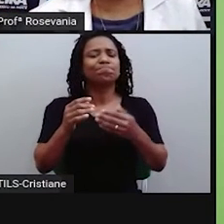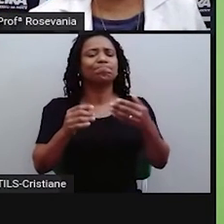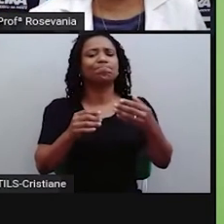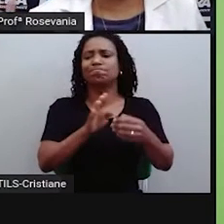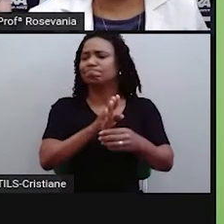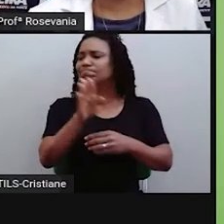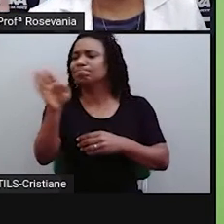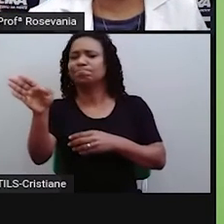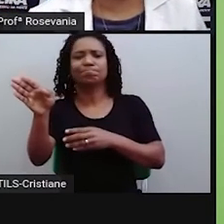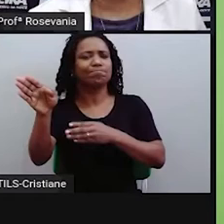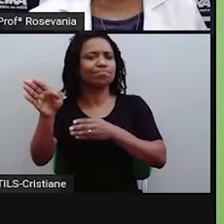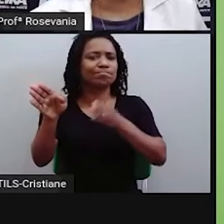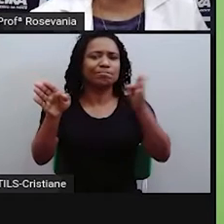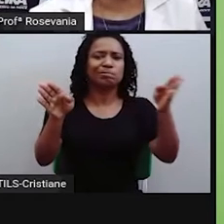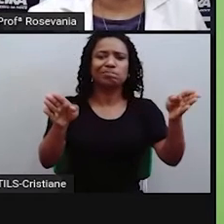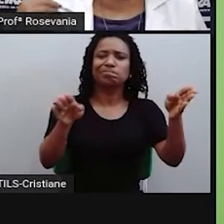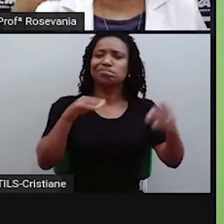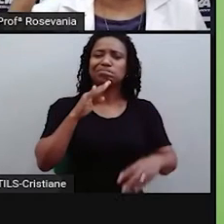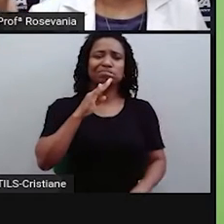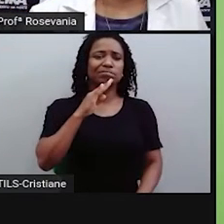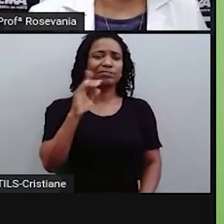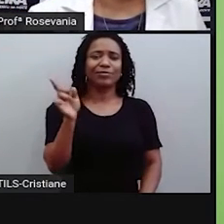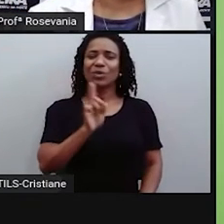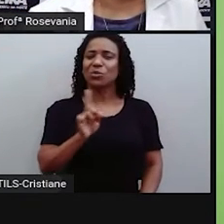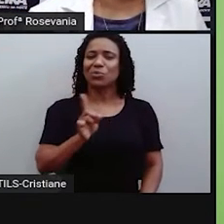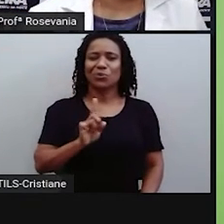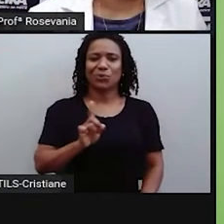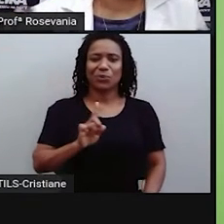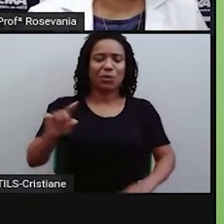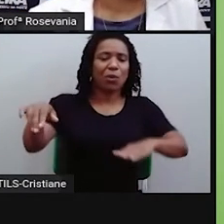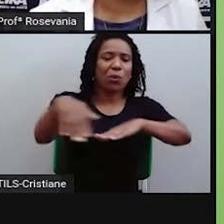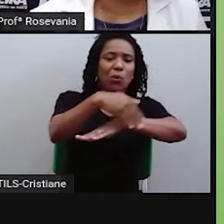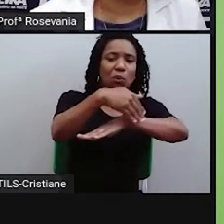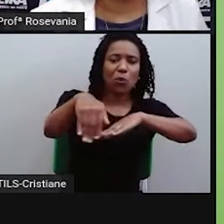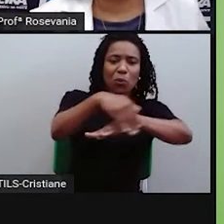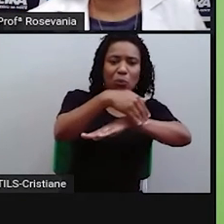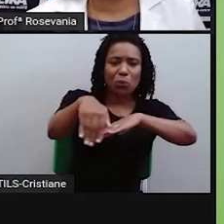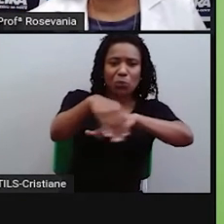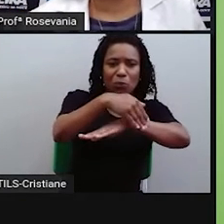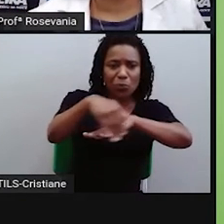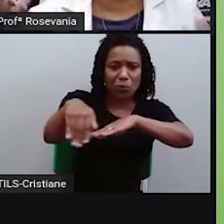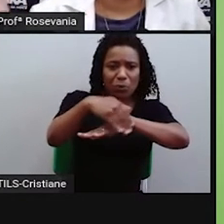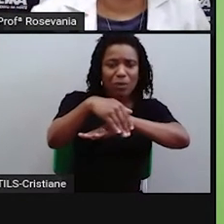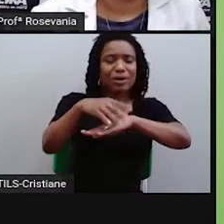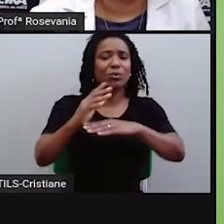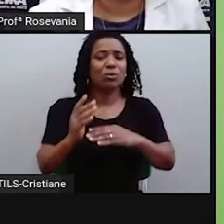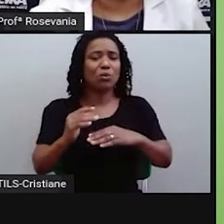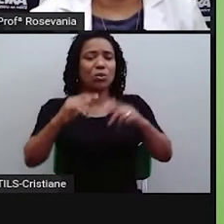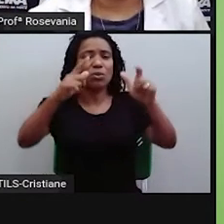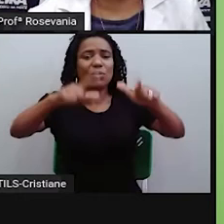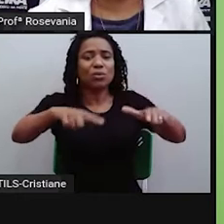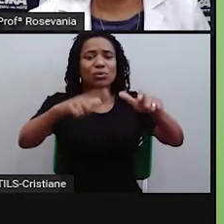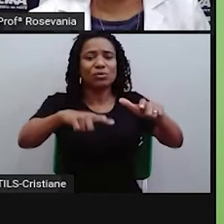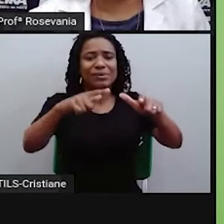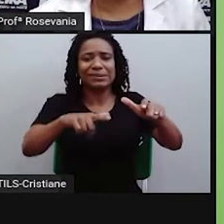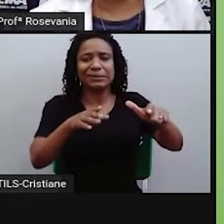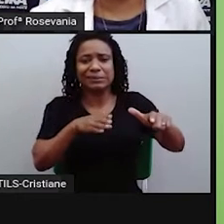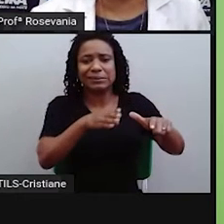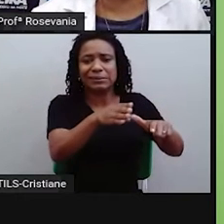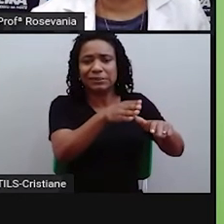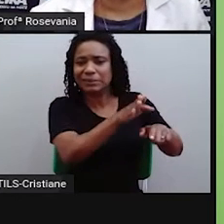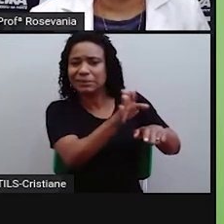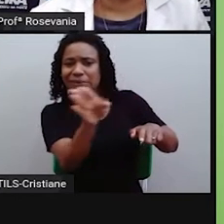determinado lugar que você está procurando, né? Quantas quadras ainda faltam para você chegar naquele seu